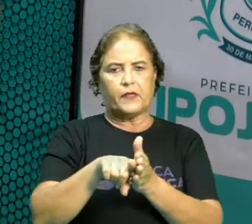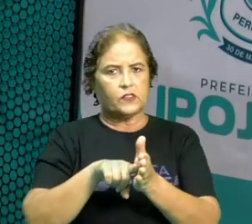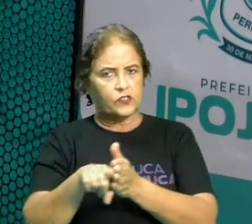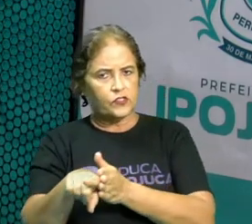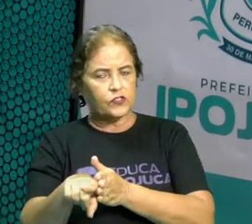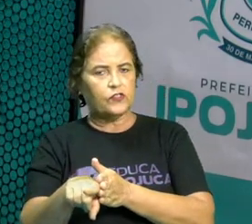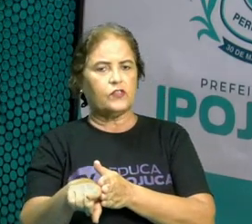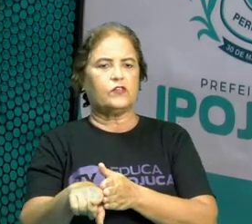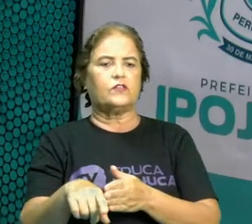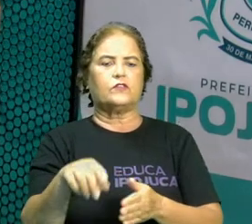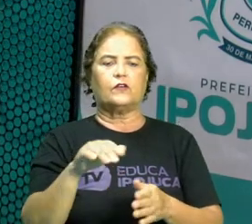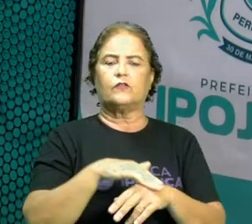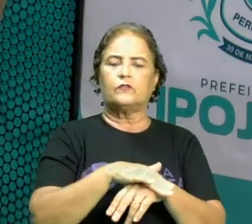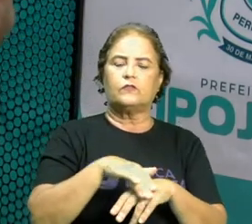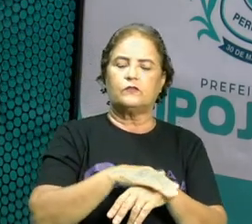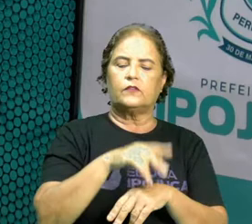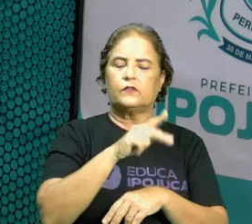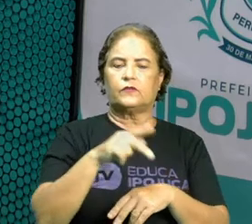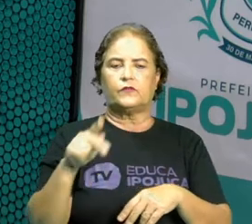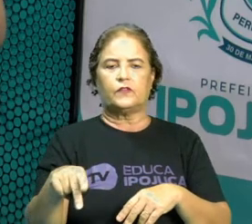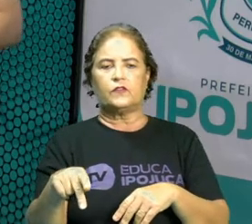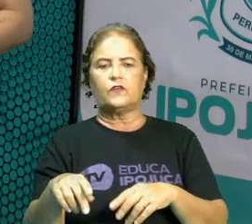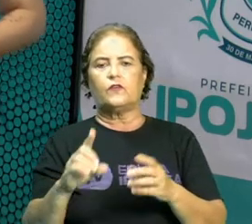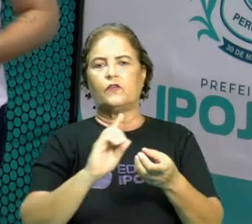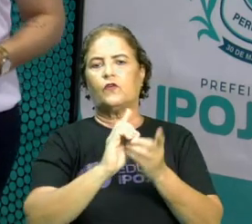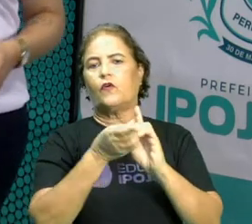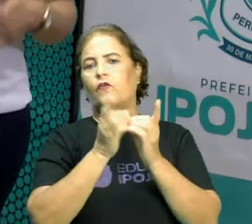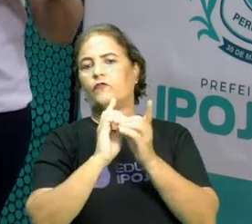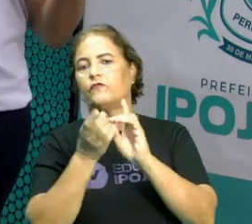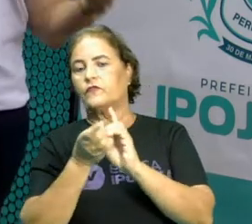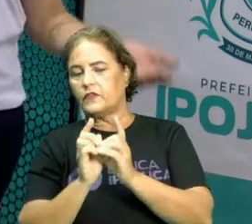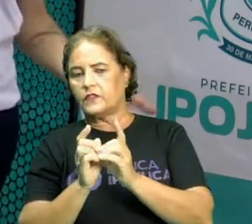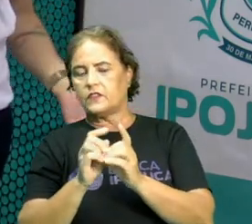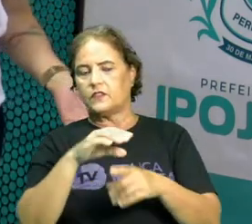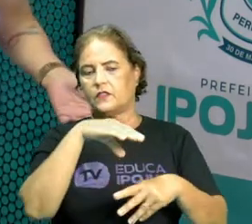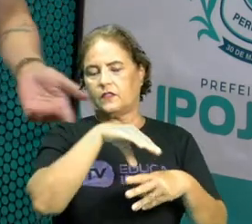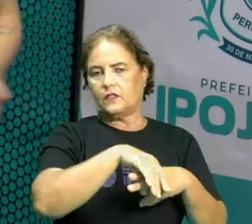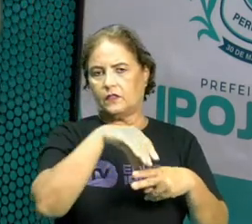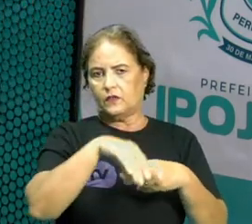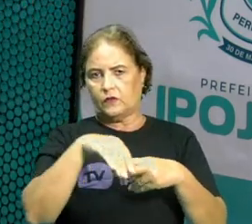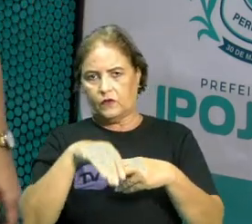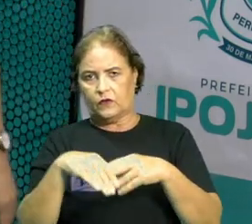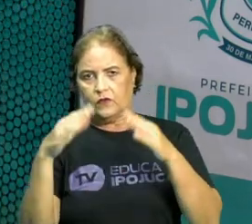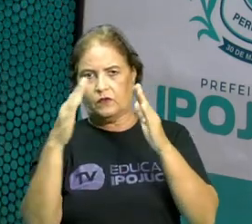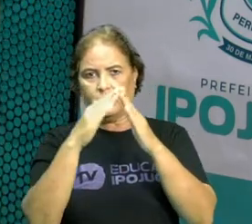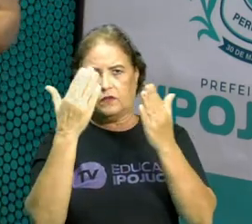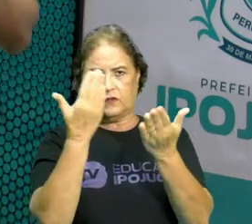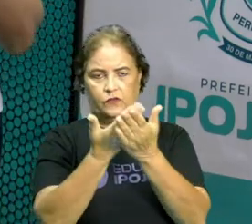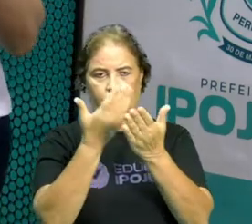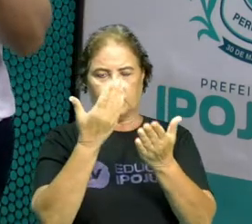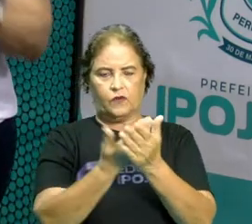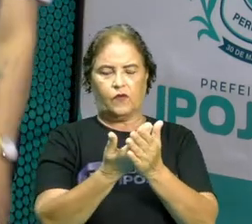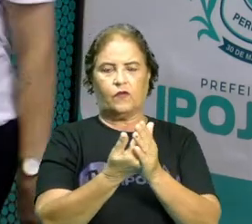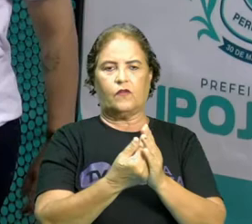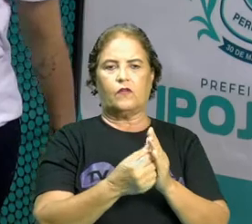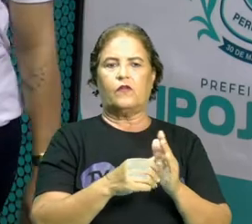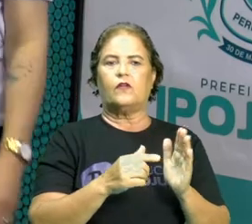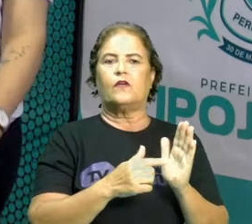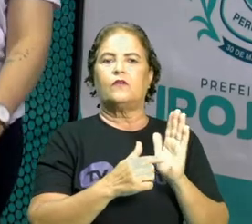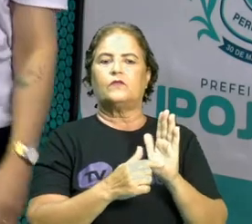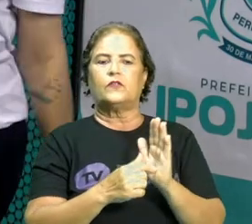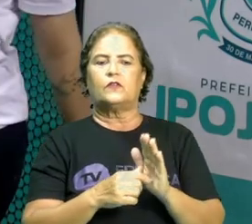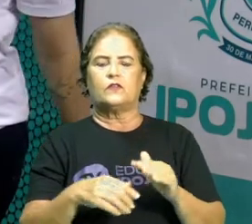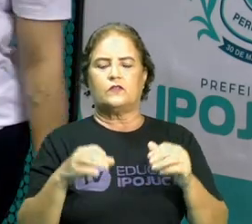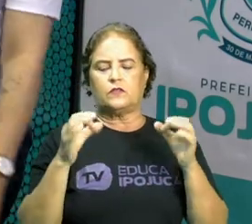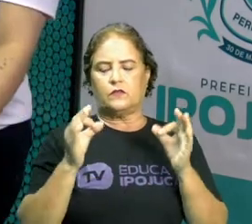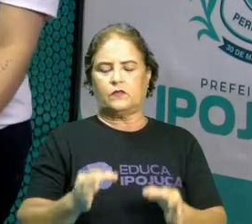Conversa com o teu professor. Faz uma oficina de cordel aí na tua escola, uma exposição, tá certo? Eu tenho certeza que vai ser